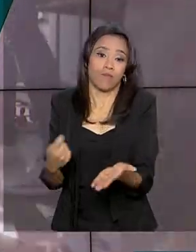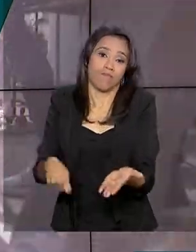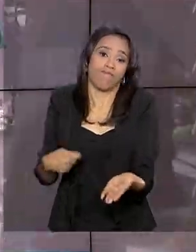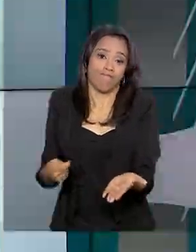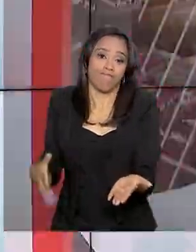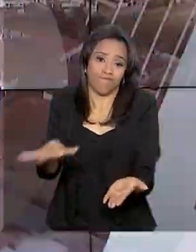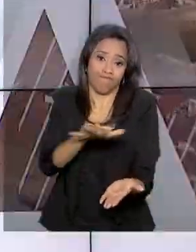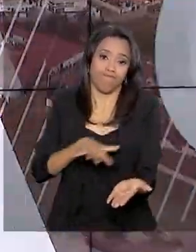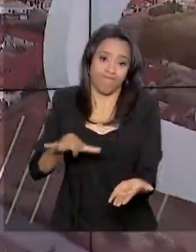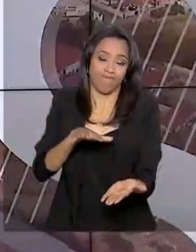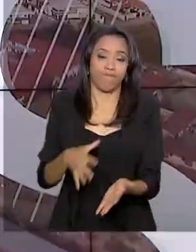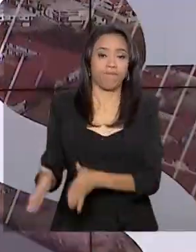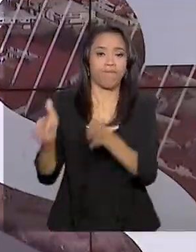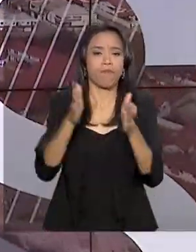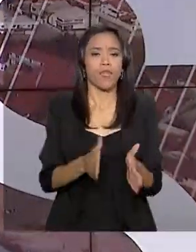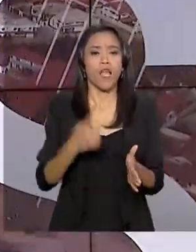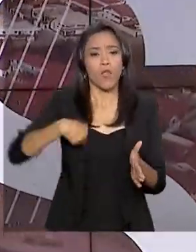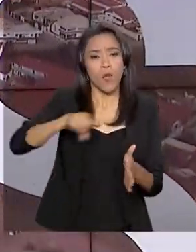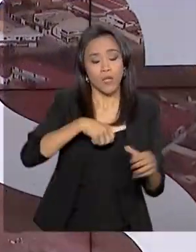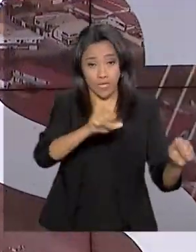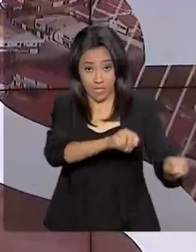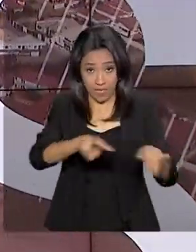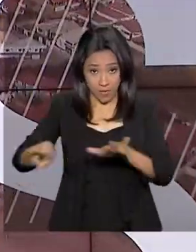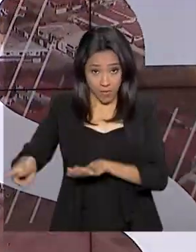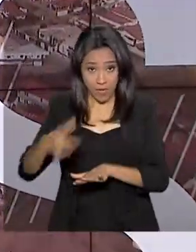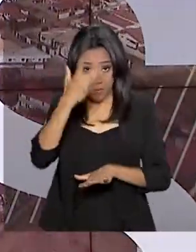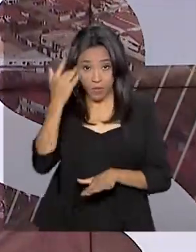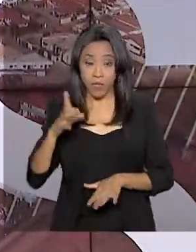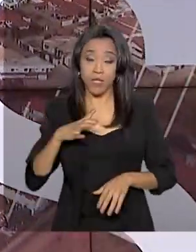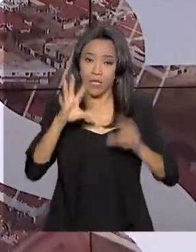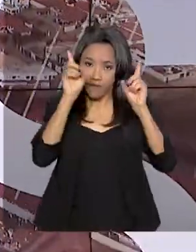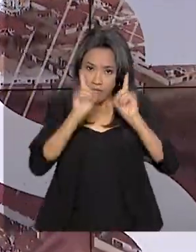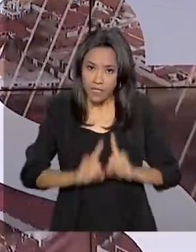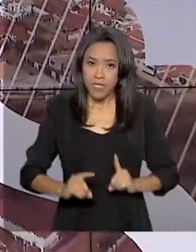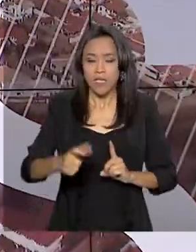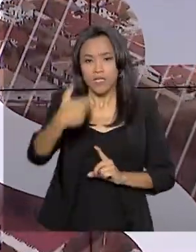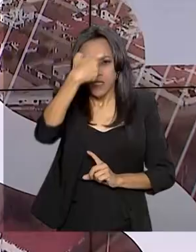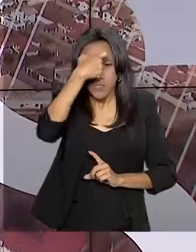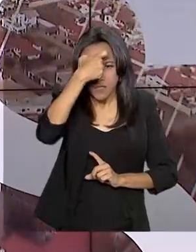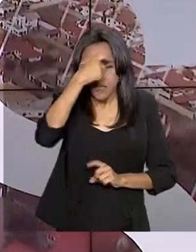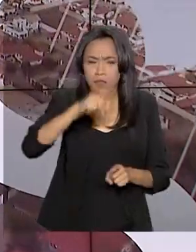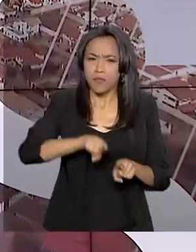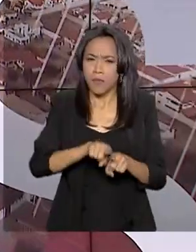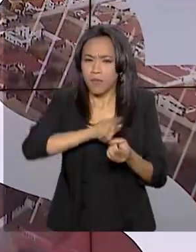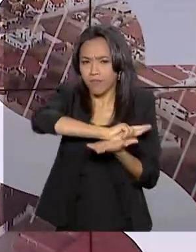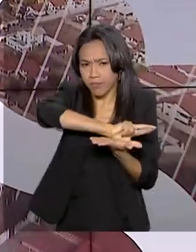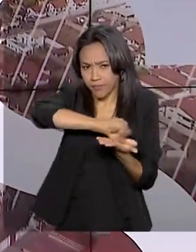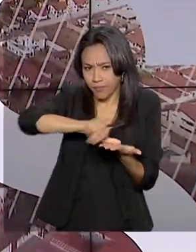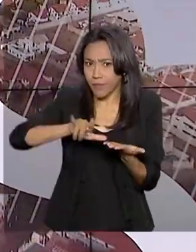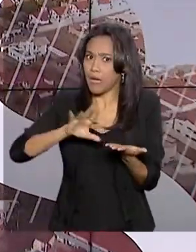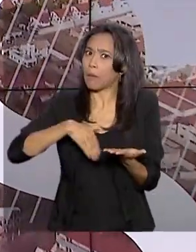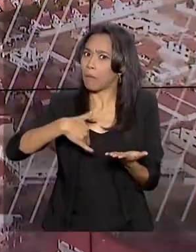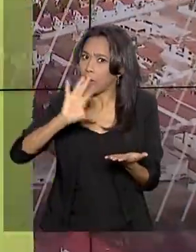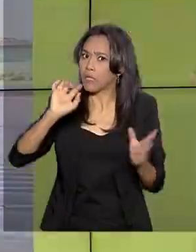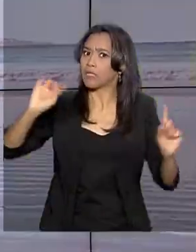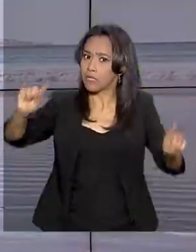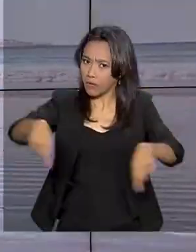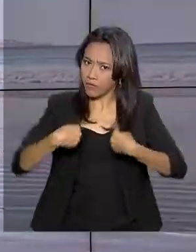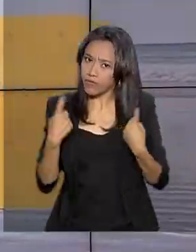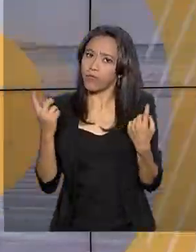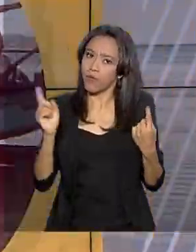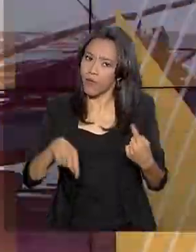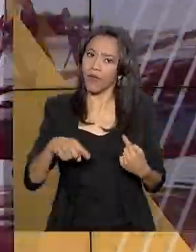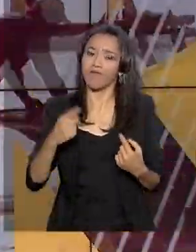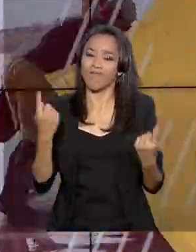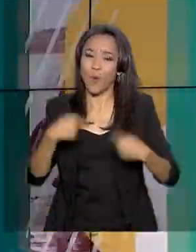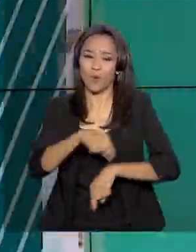Estamos na Semana Nacional da Pessoa com Deficiência Intelectual e Múltipla. Um dos maiores desafios ainda é vencer